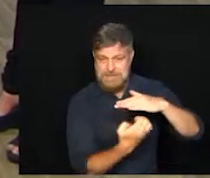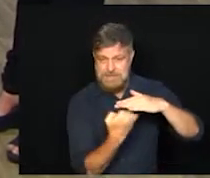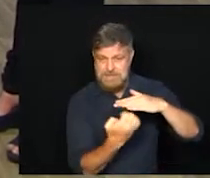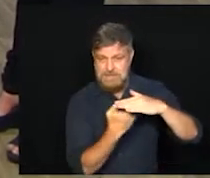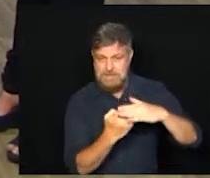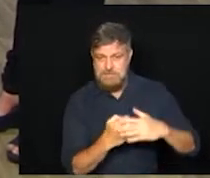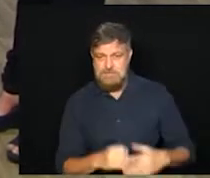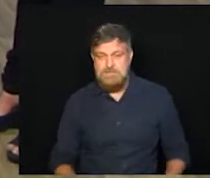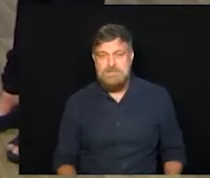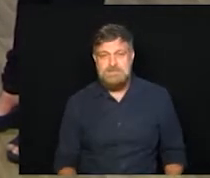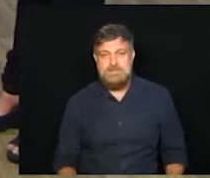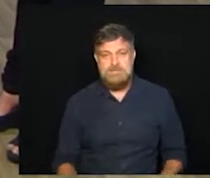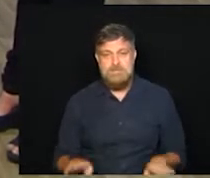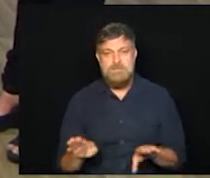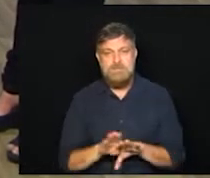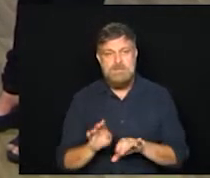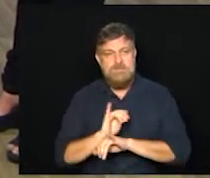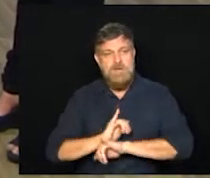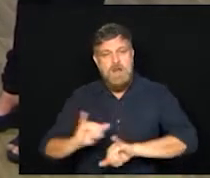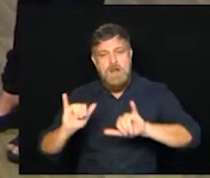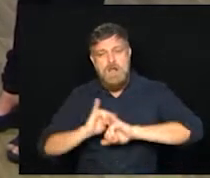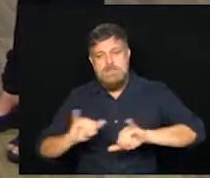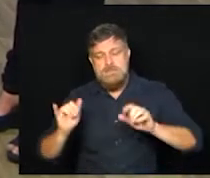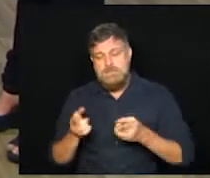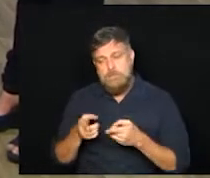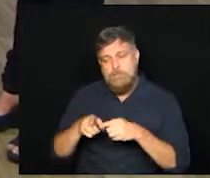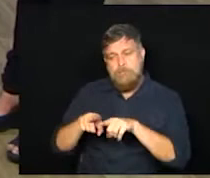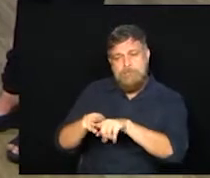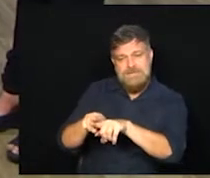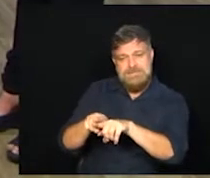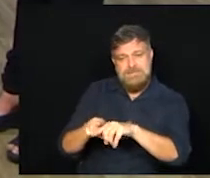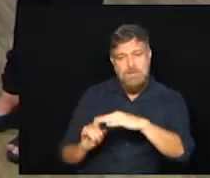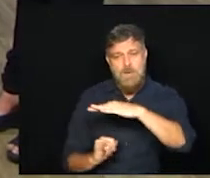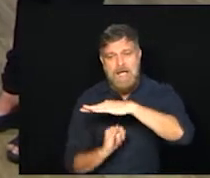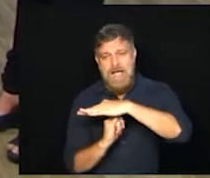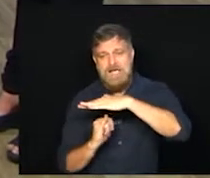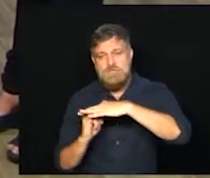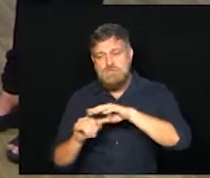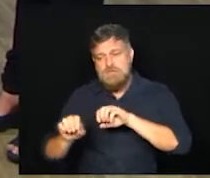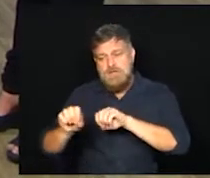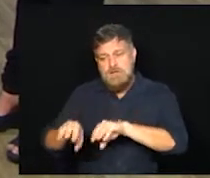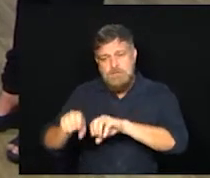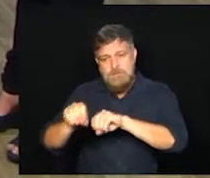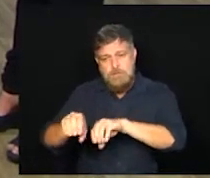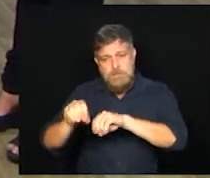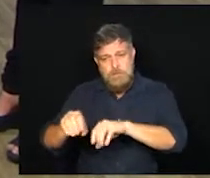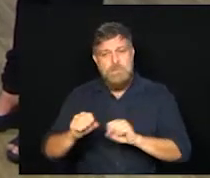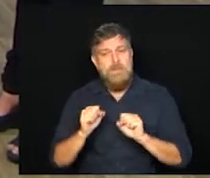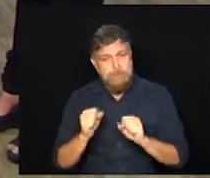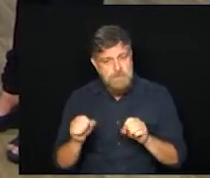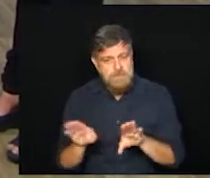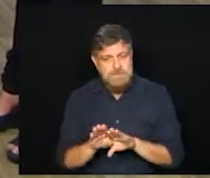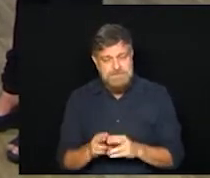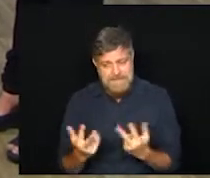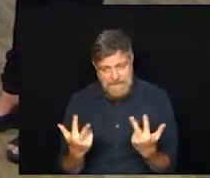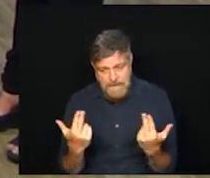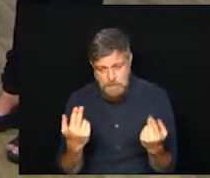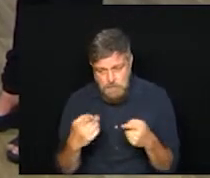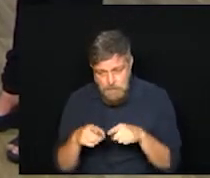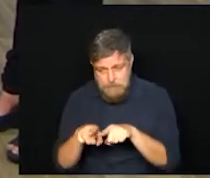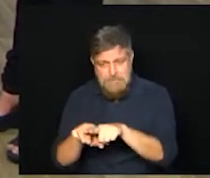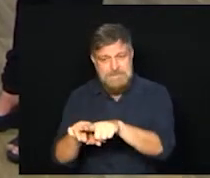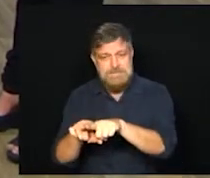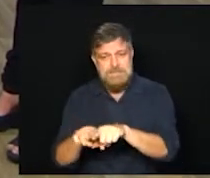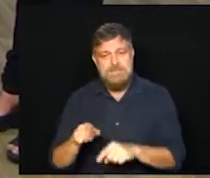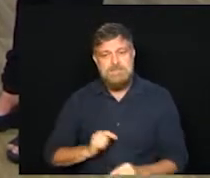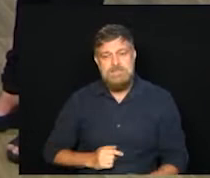trabalho e também foi lançado agora a parceria com as instituições de ensino, que poderão fazer a mesma parceria, só que aí